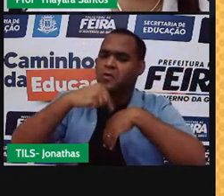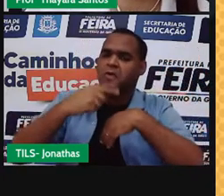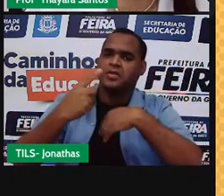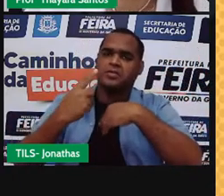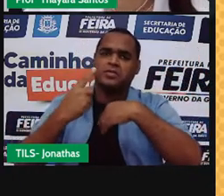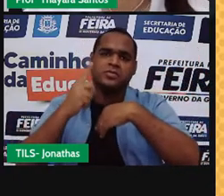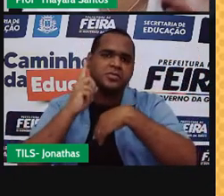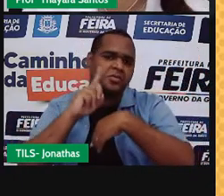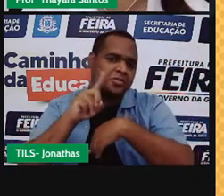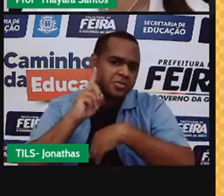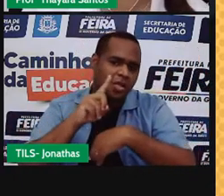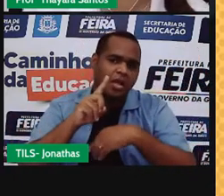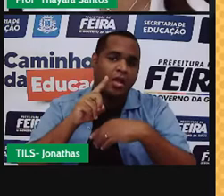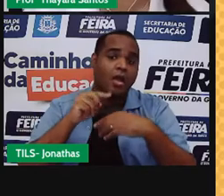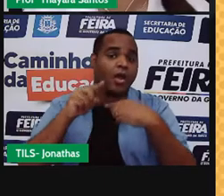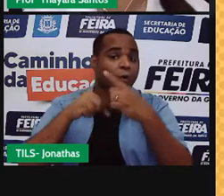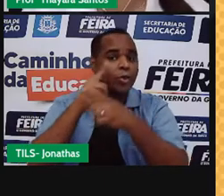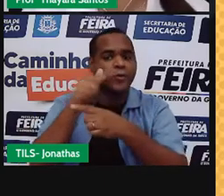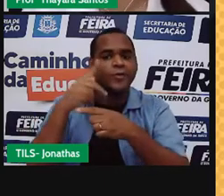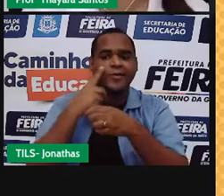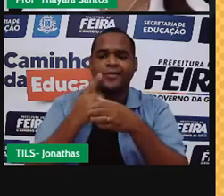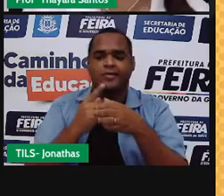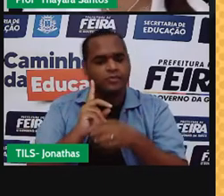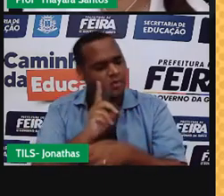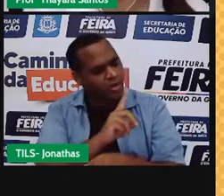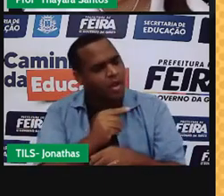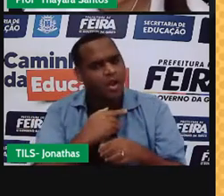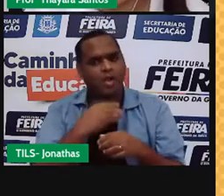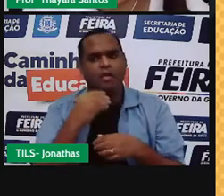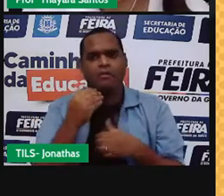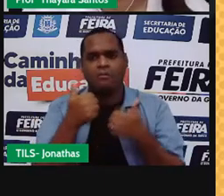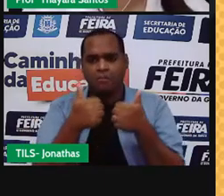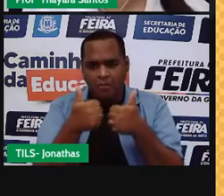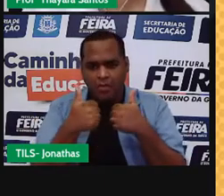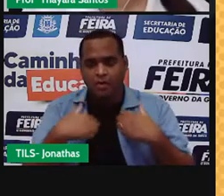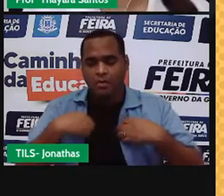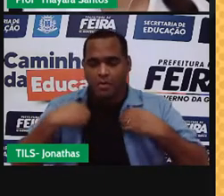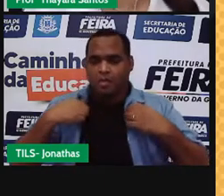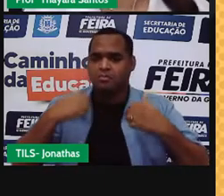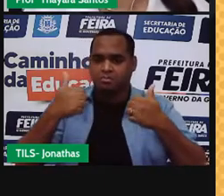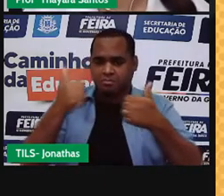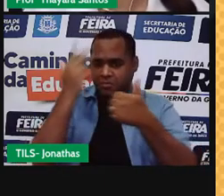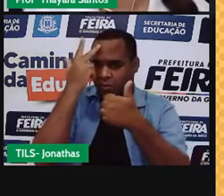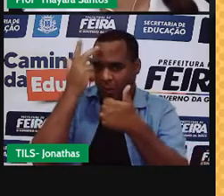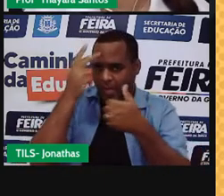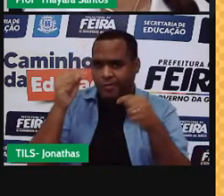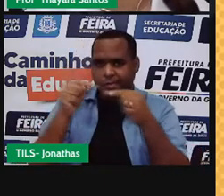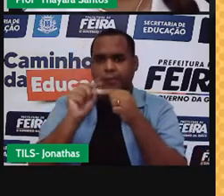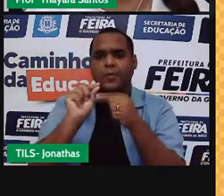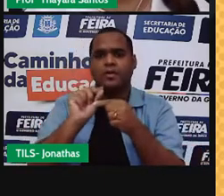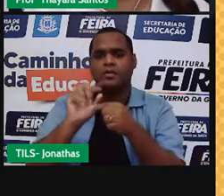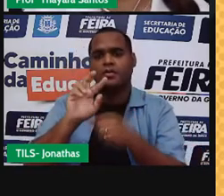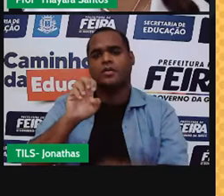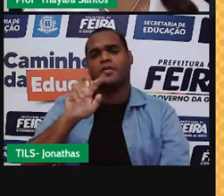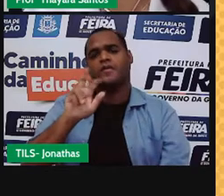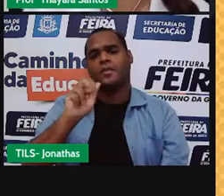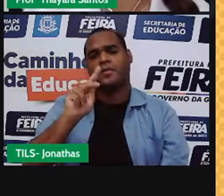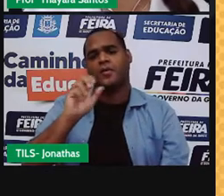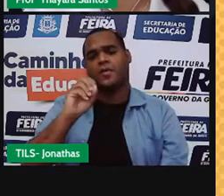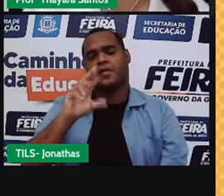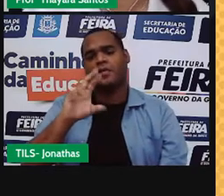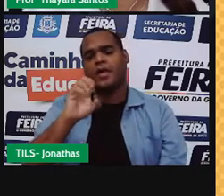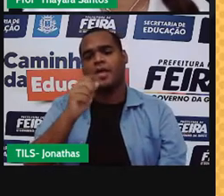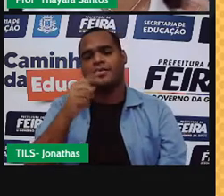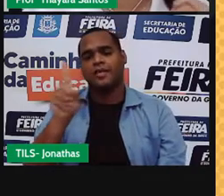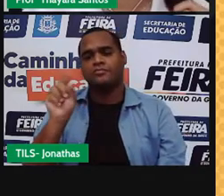vezes até dias, no dia seguinte eu volto lá e a roupa está seca, aconteceu o a gente chama de evaporação. E o que é essa